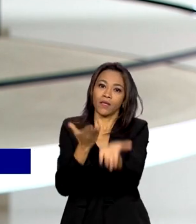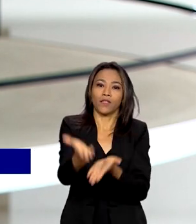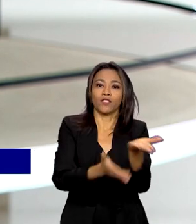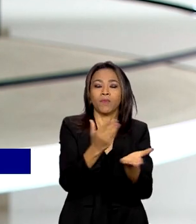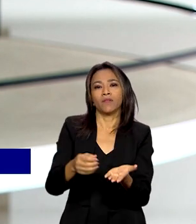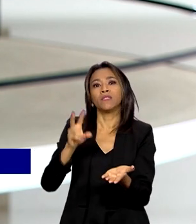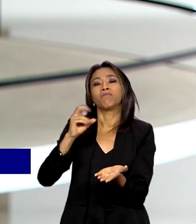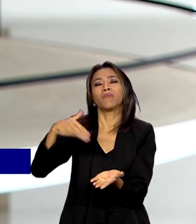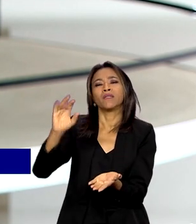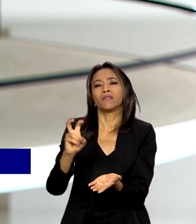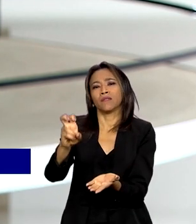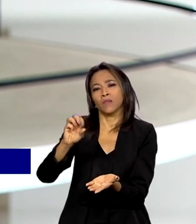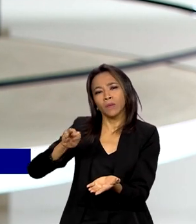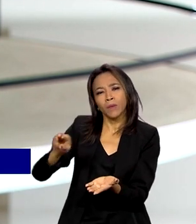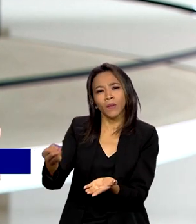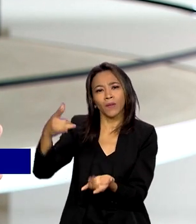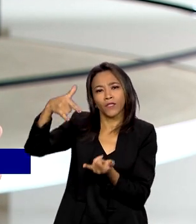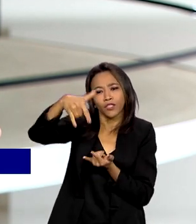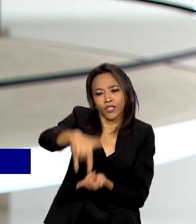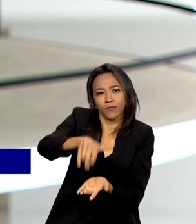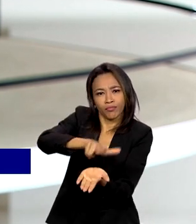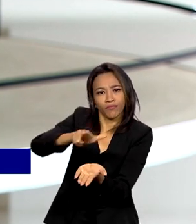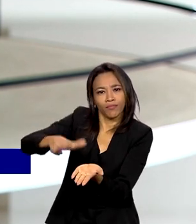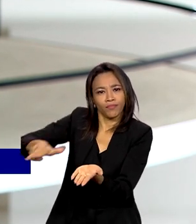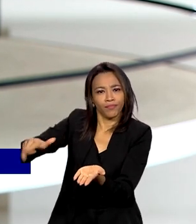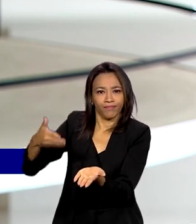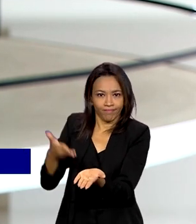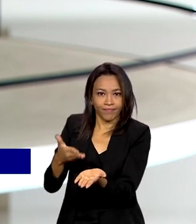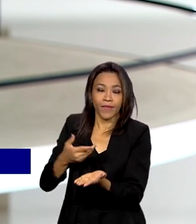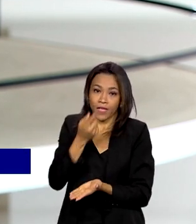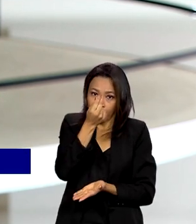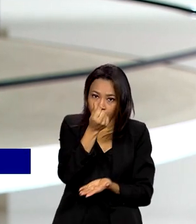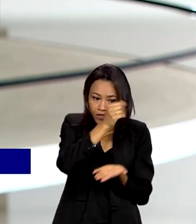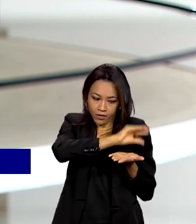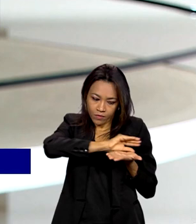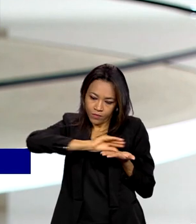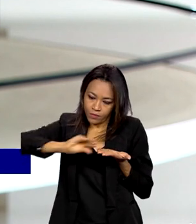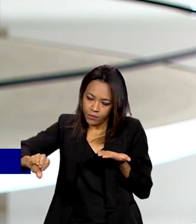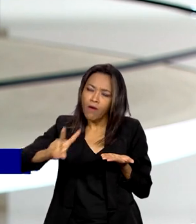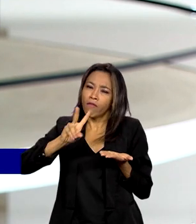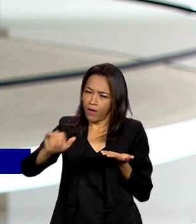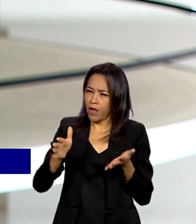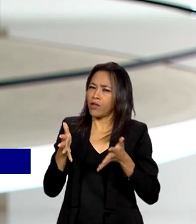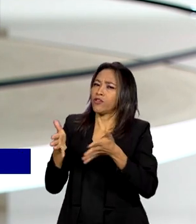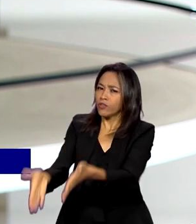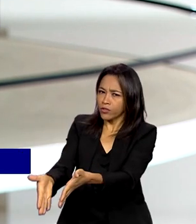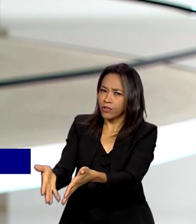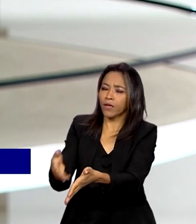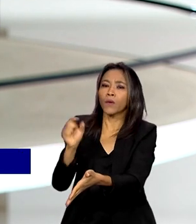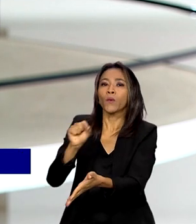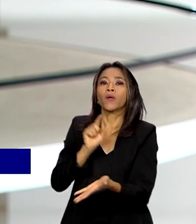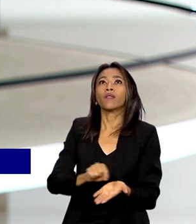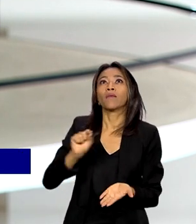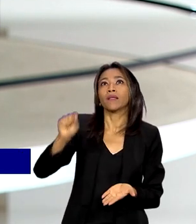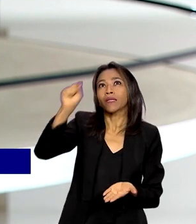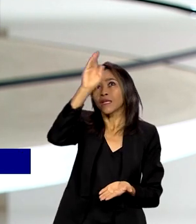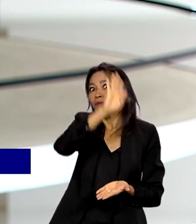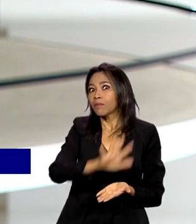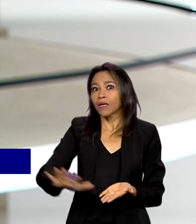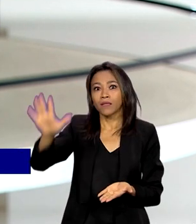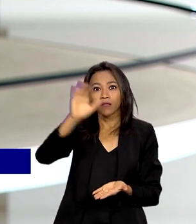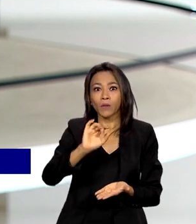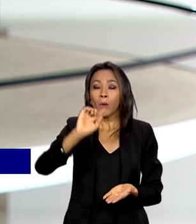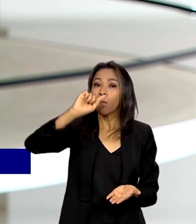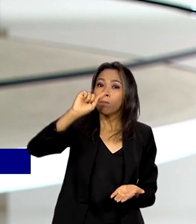internações. Os recursos anunciados vão chegar a essas instituições espalhadas por 1.700